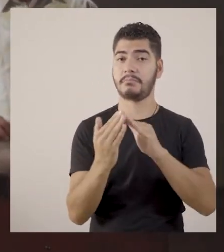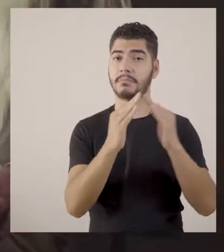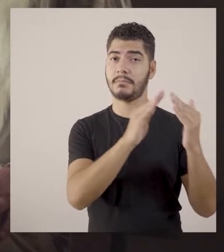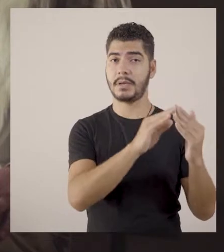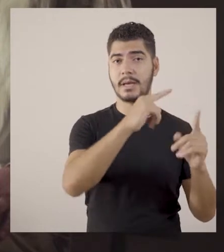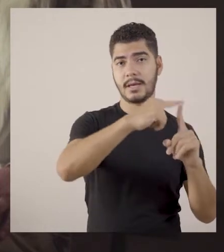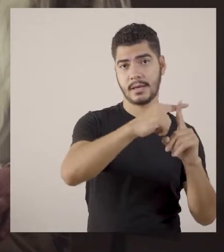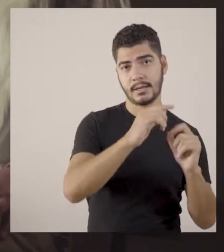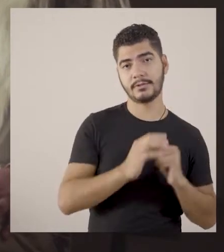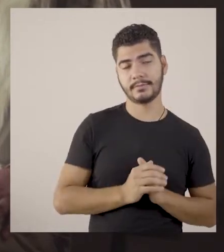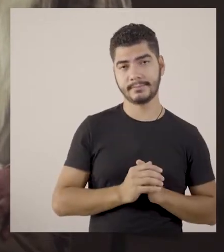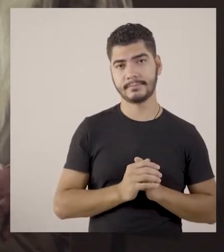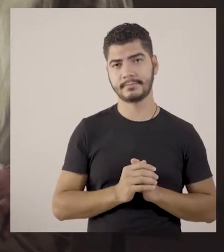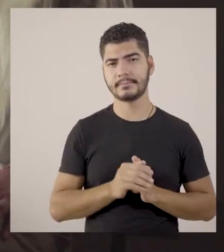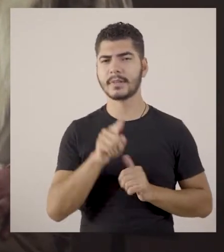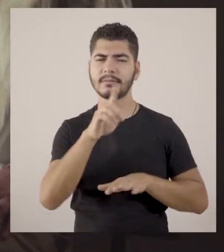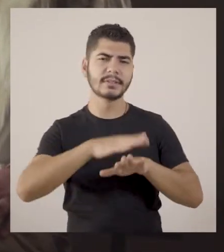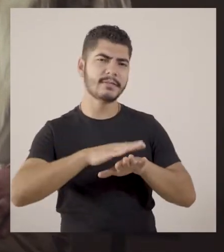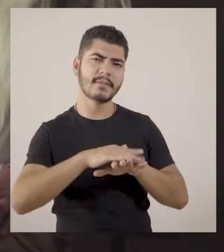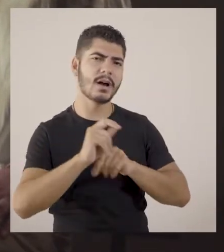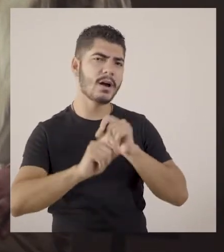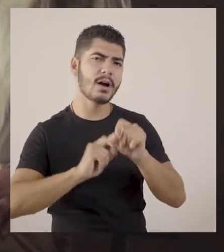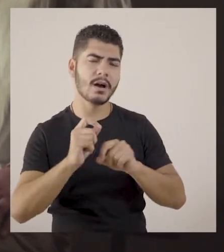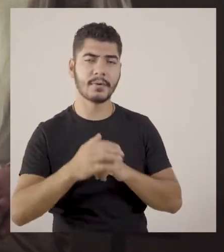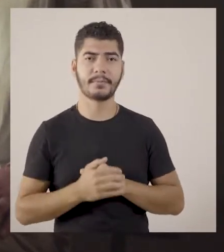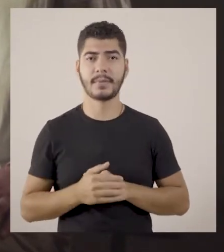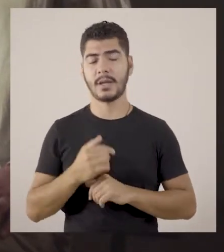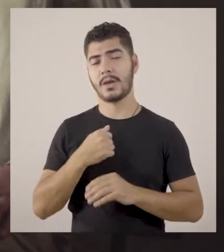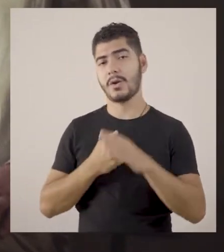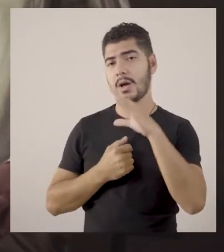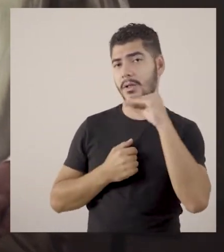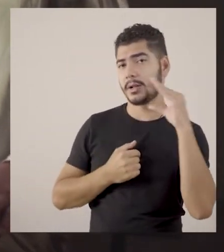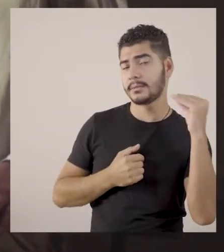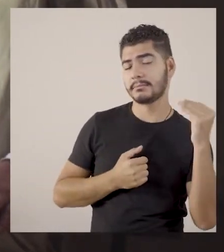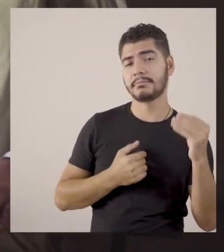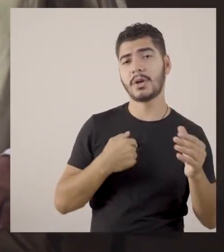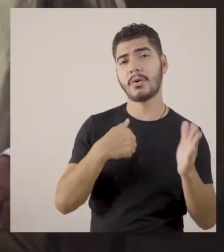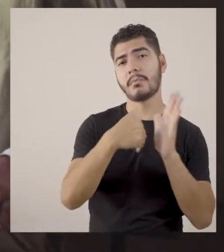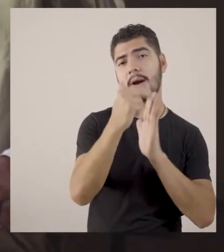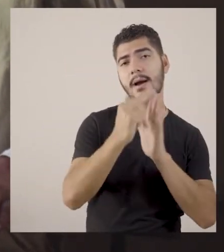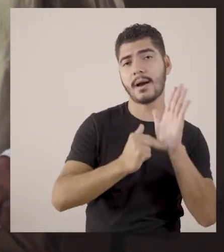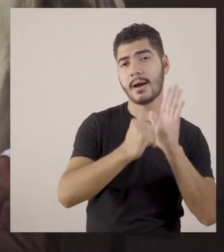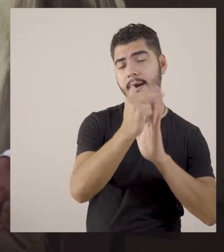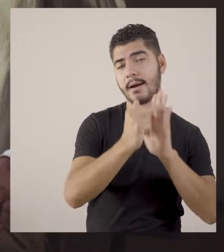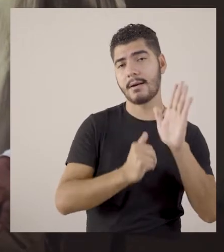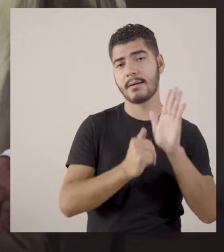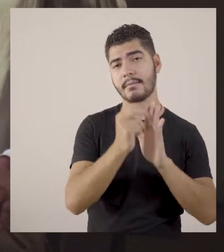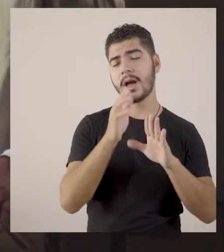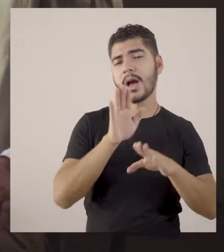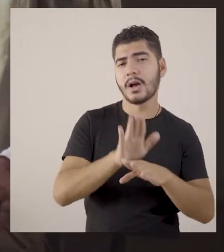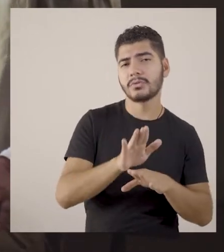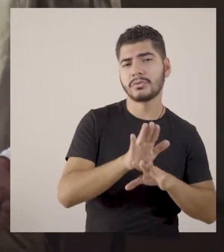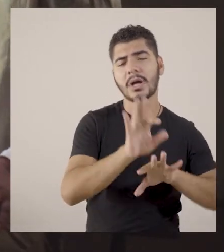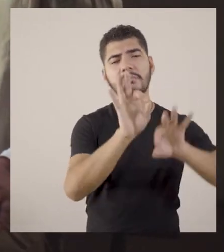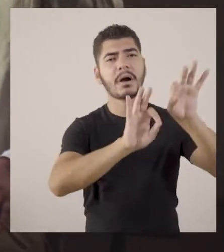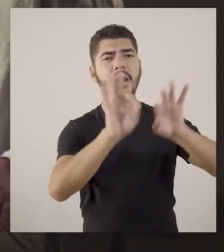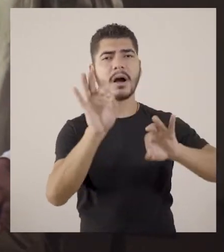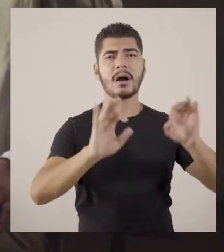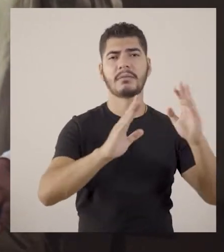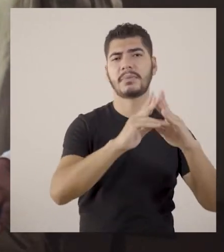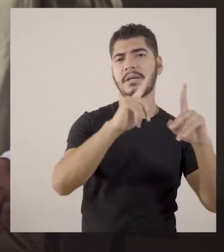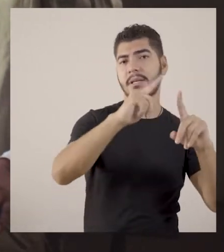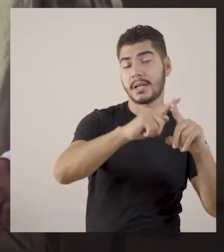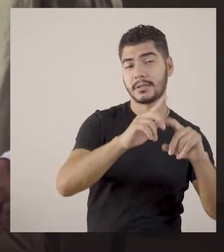da igreja. E o que é que você faz? Na adolescência, comecei a pintar retratos, ajudar na decoração da